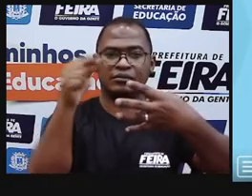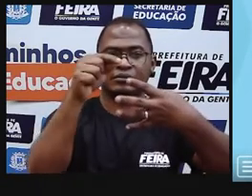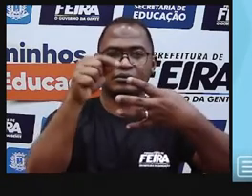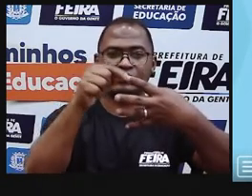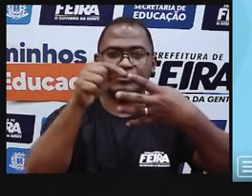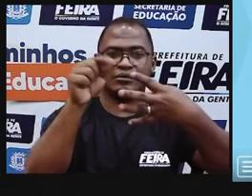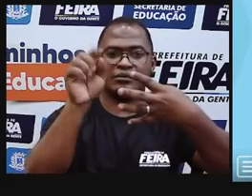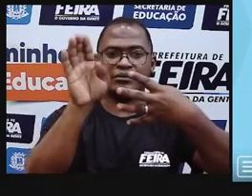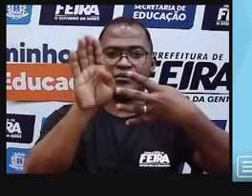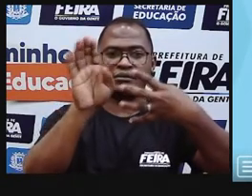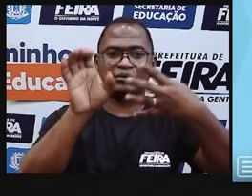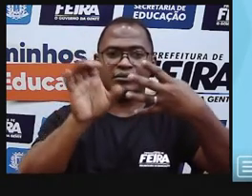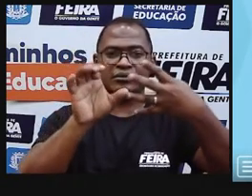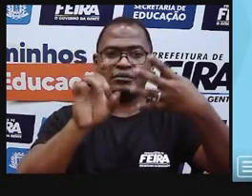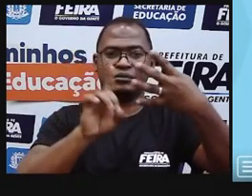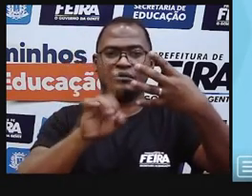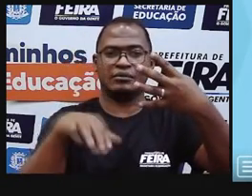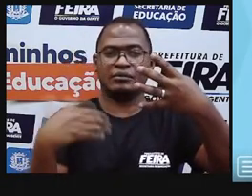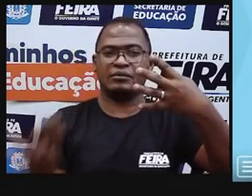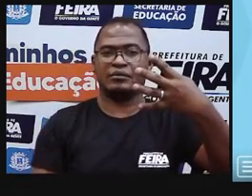2.155.